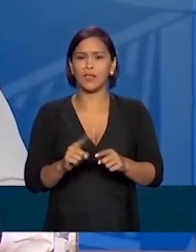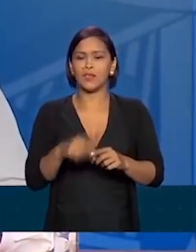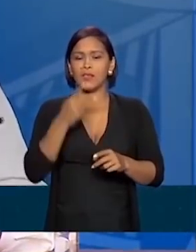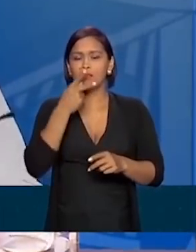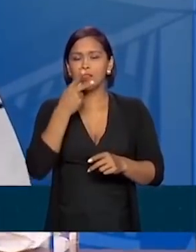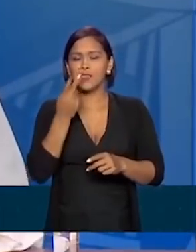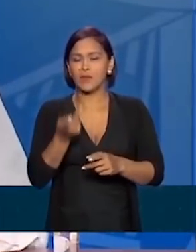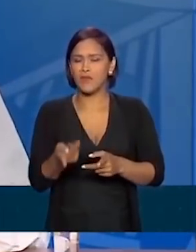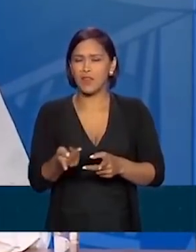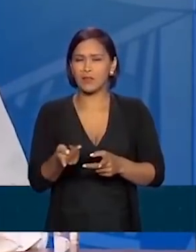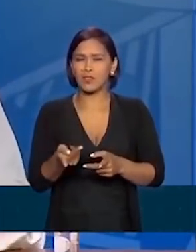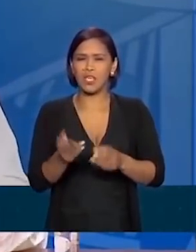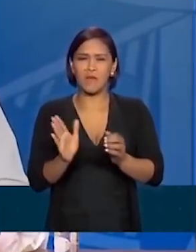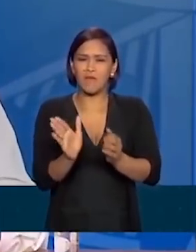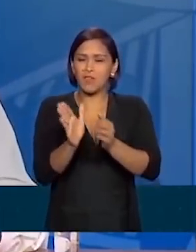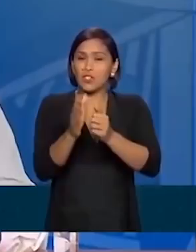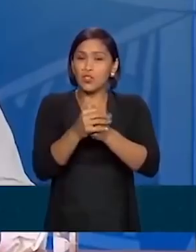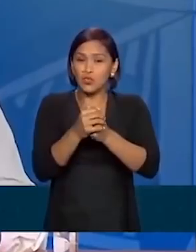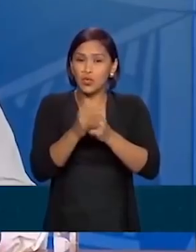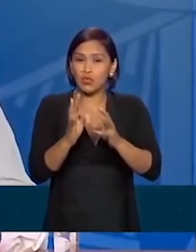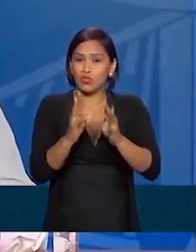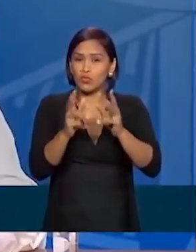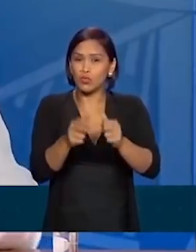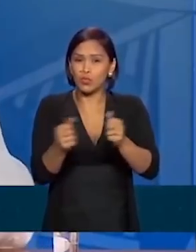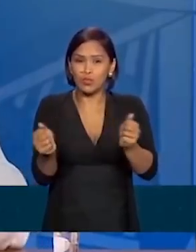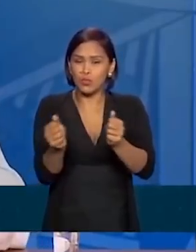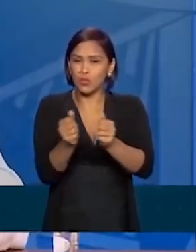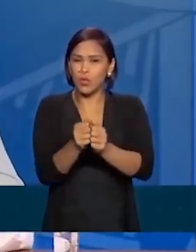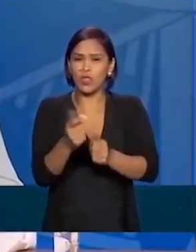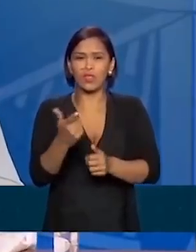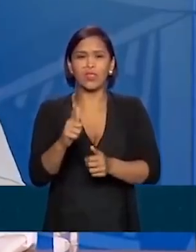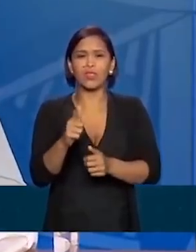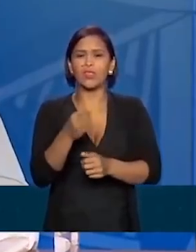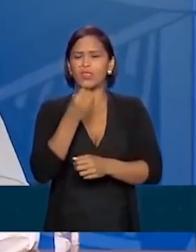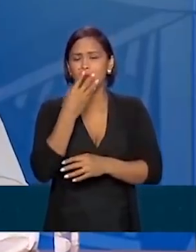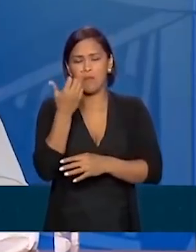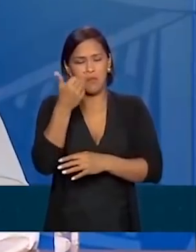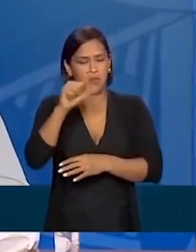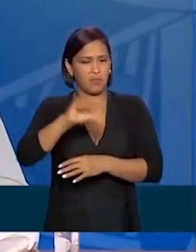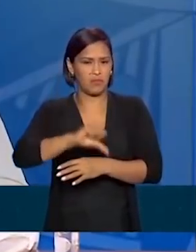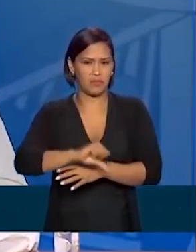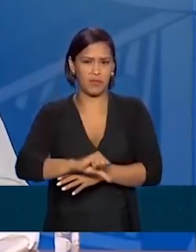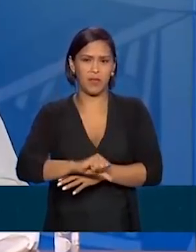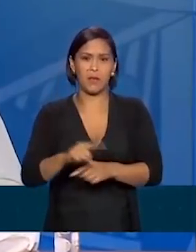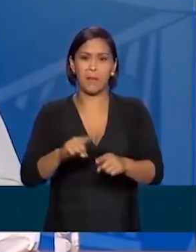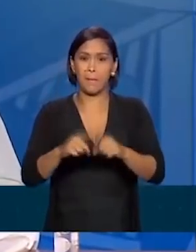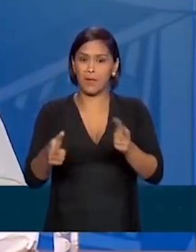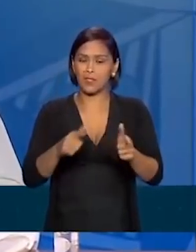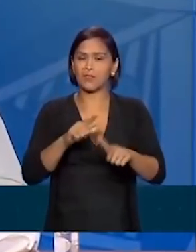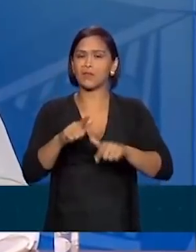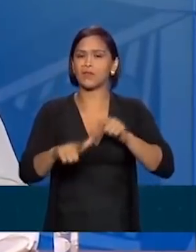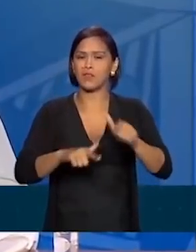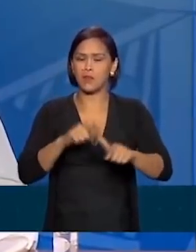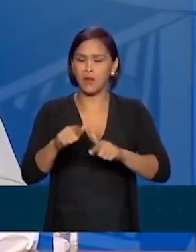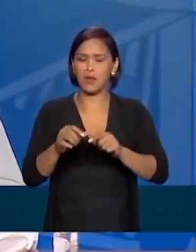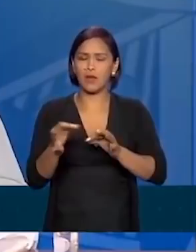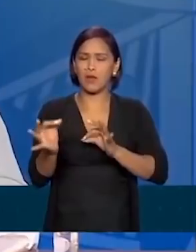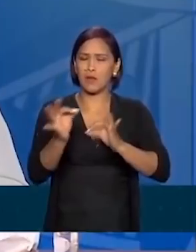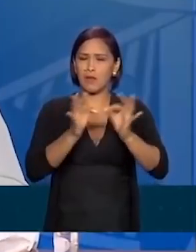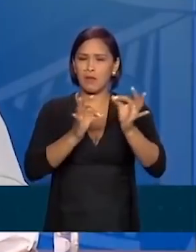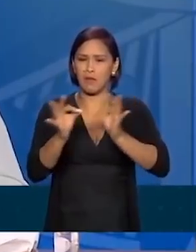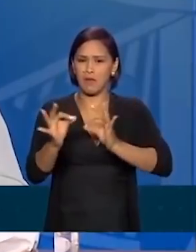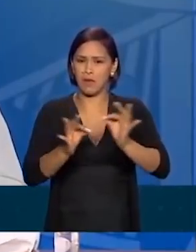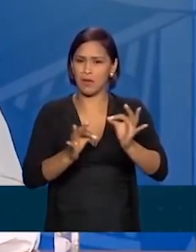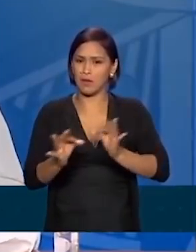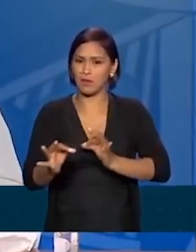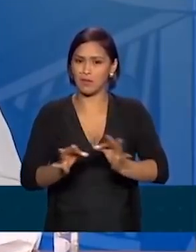o tempo todo não é bom para a saúde e não é bom para ninguém. Nós vamos trabalhar, mas nós vamos trabalhar com o máximo de planejamento.